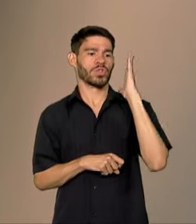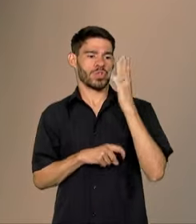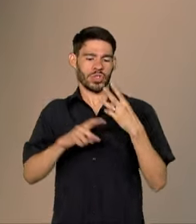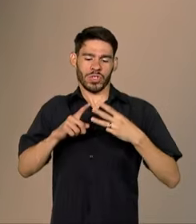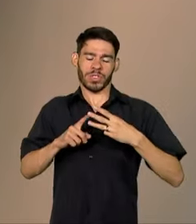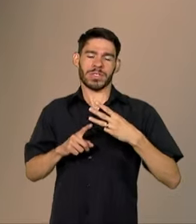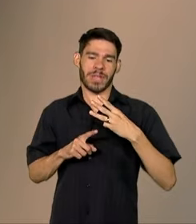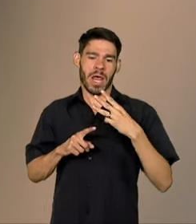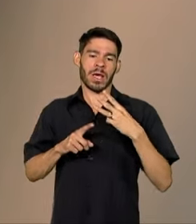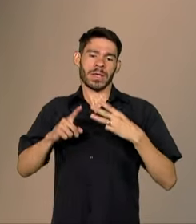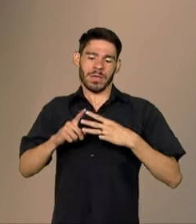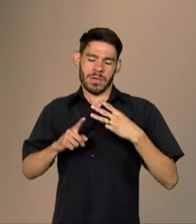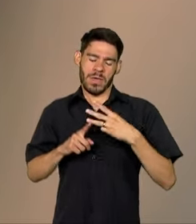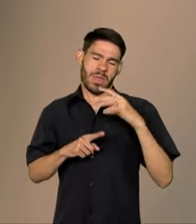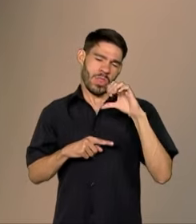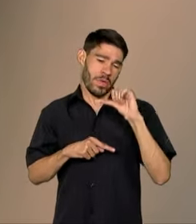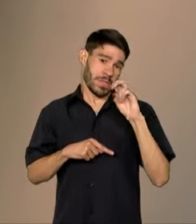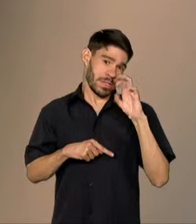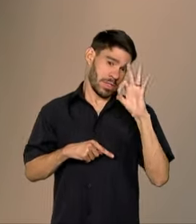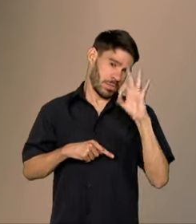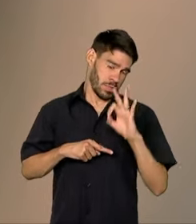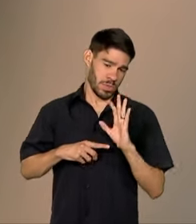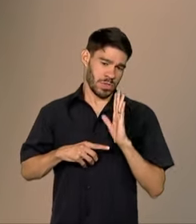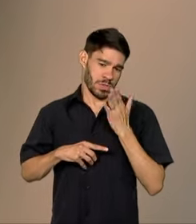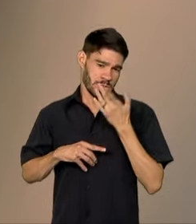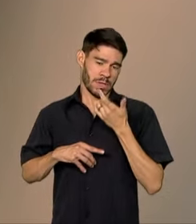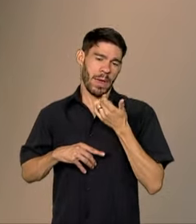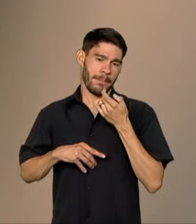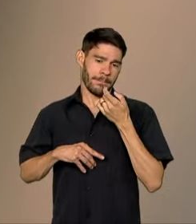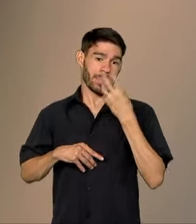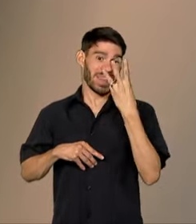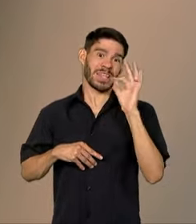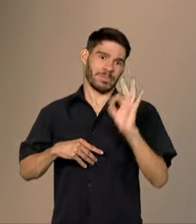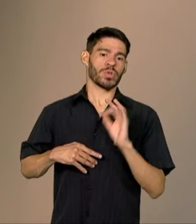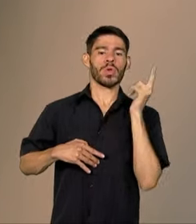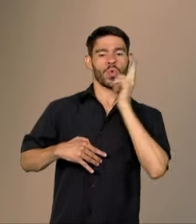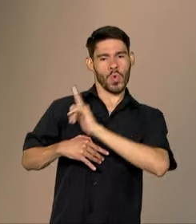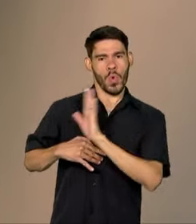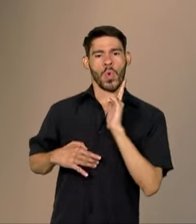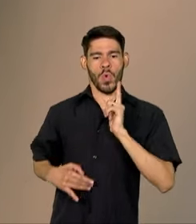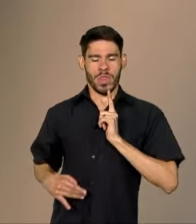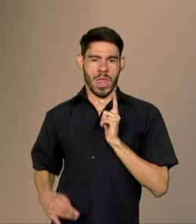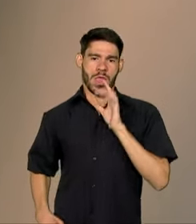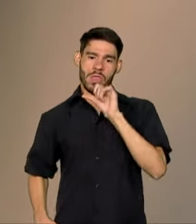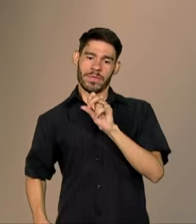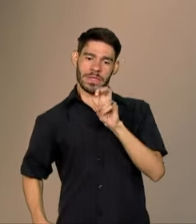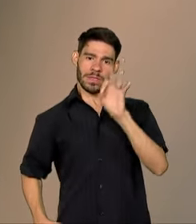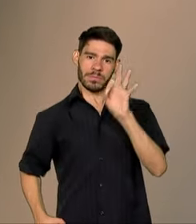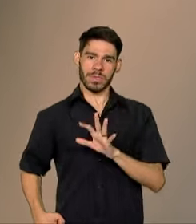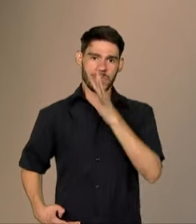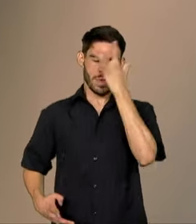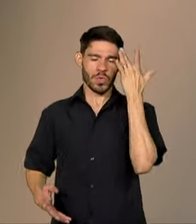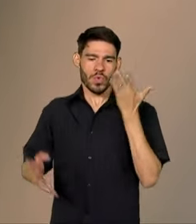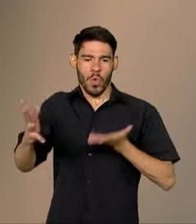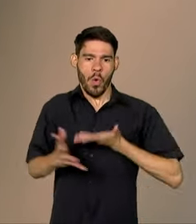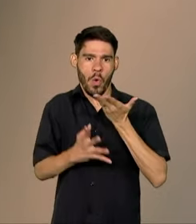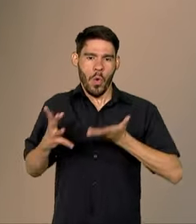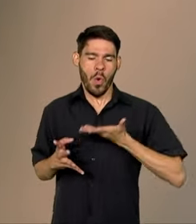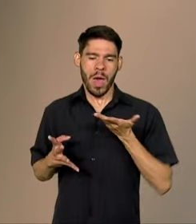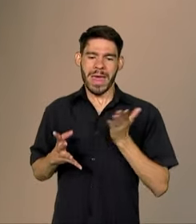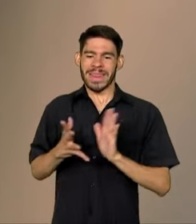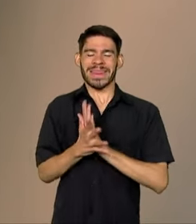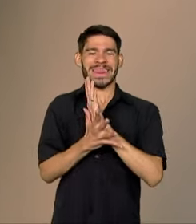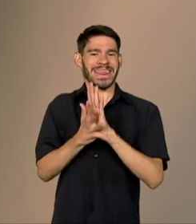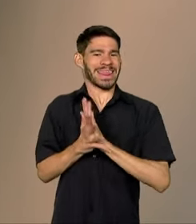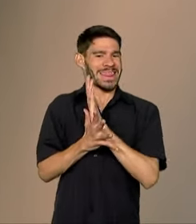3,95%. Nós já temos 95% das pessoas que tratam sem